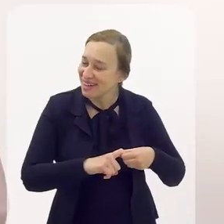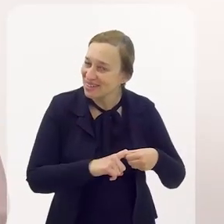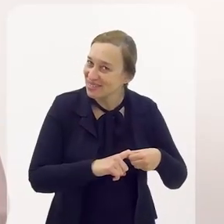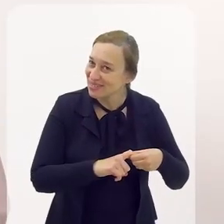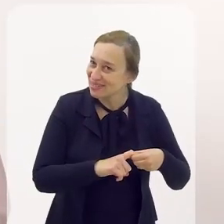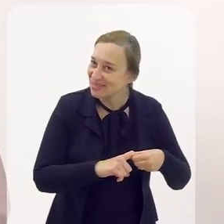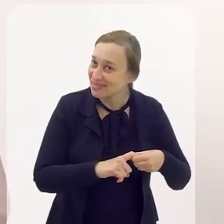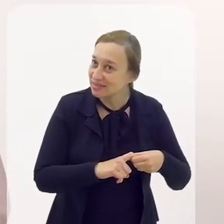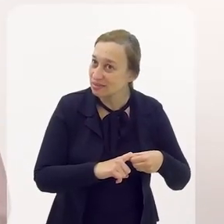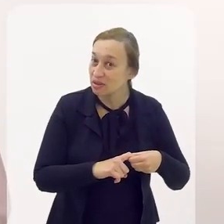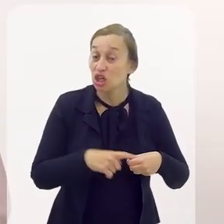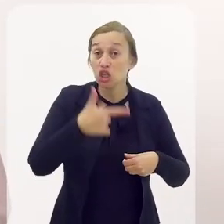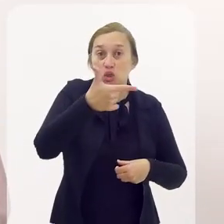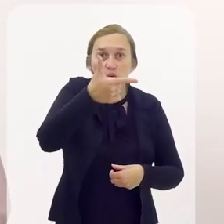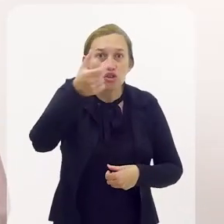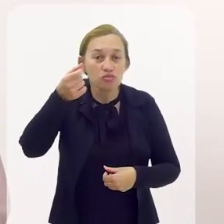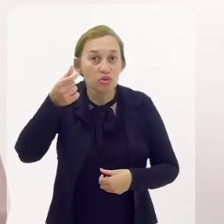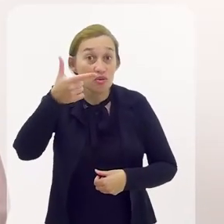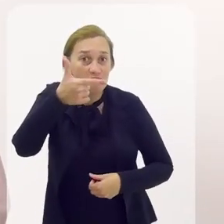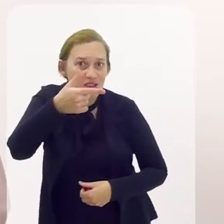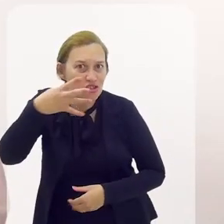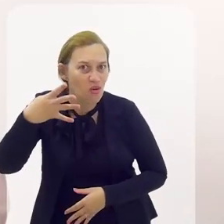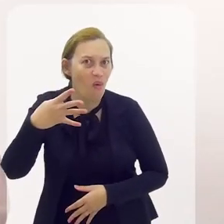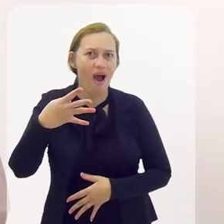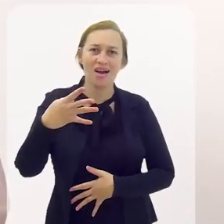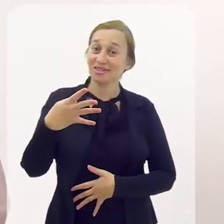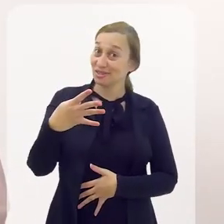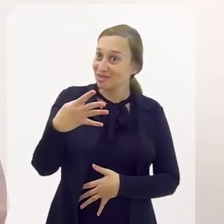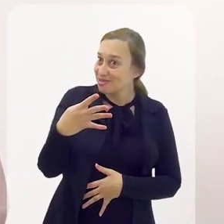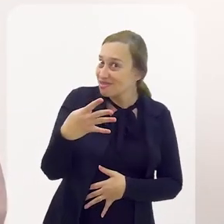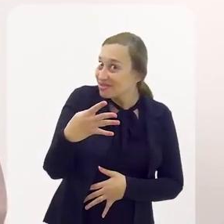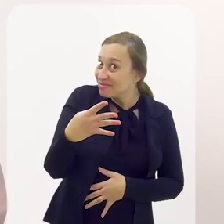Voltamos e já voltamos em 2024.